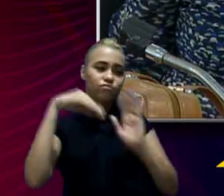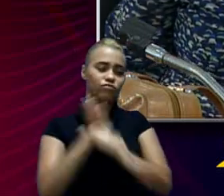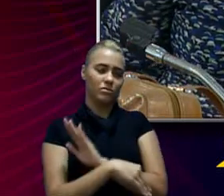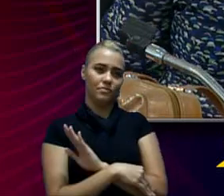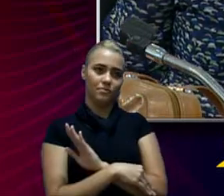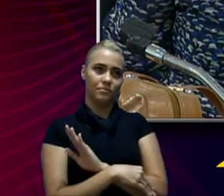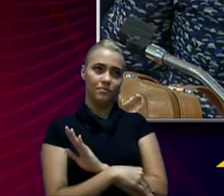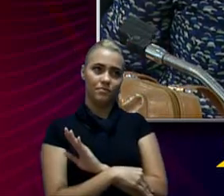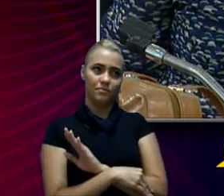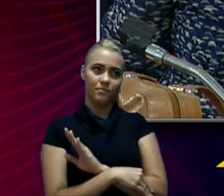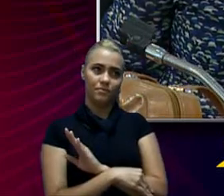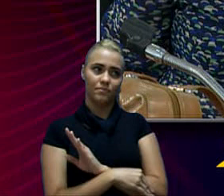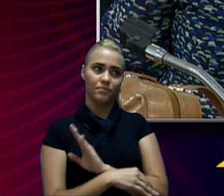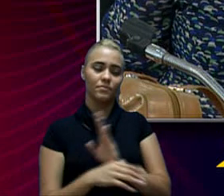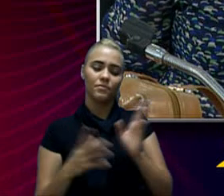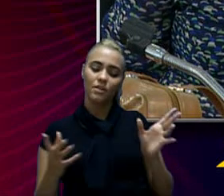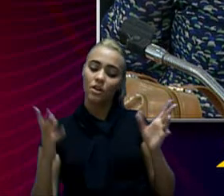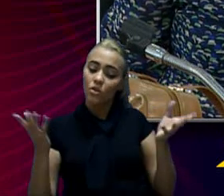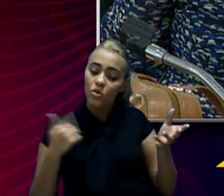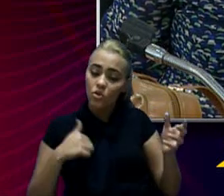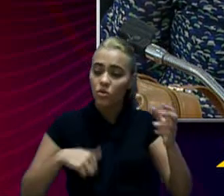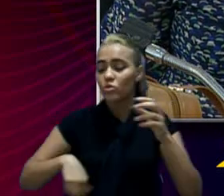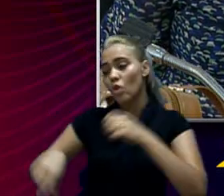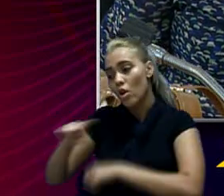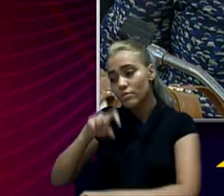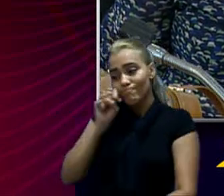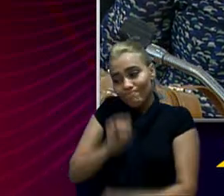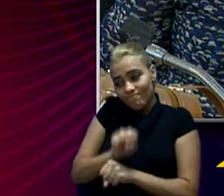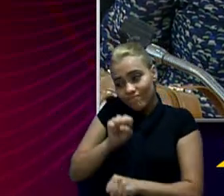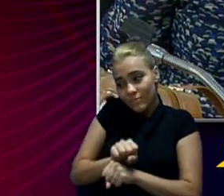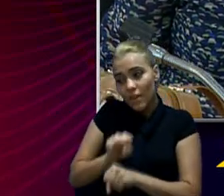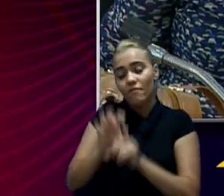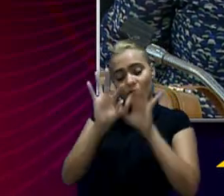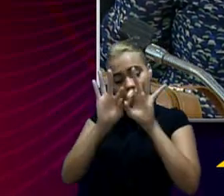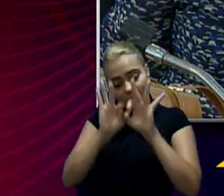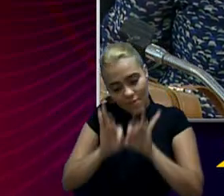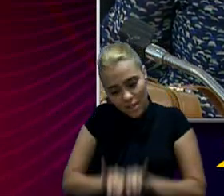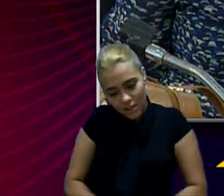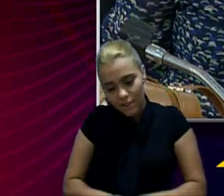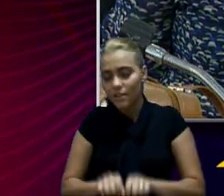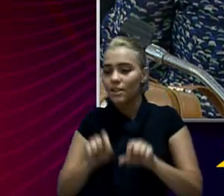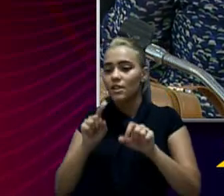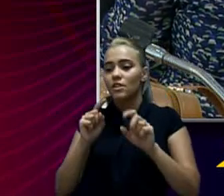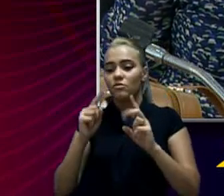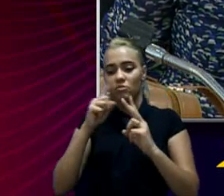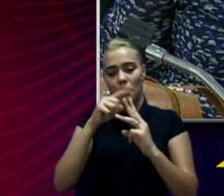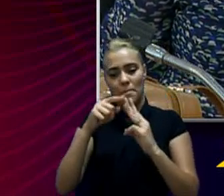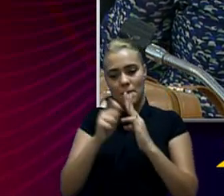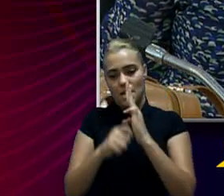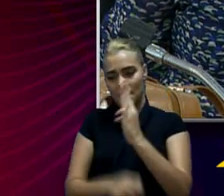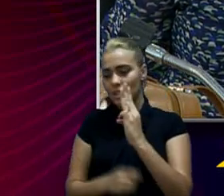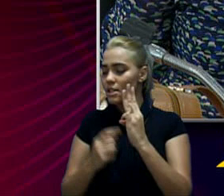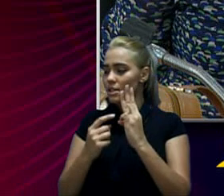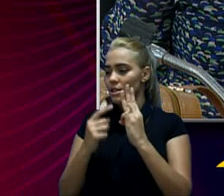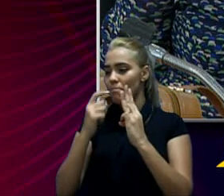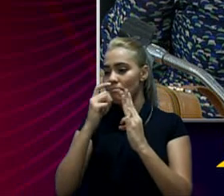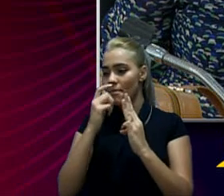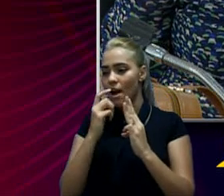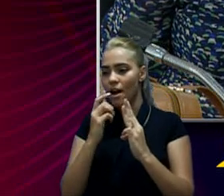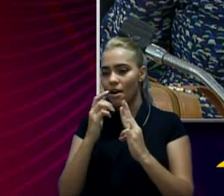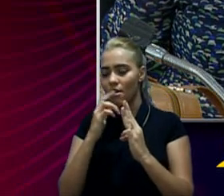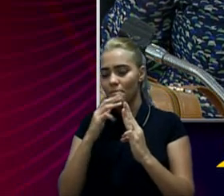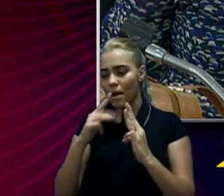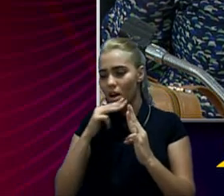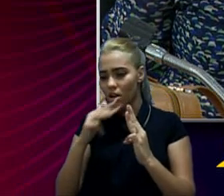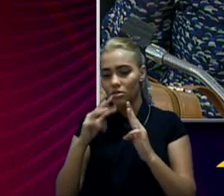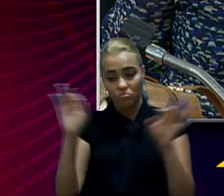aguardar a finalização, vamos aguardar o primeiro trimestre, analisar cada uma das receitas. Nós